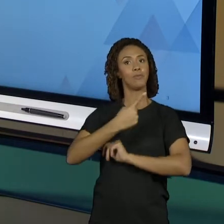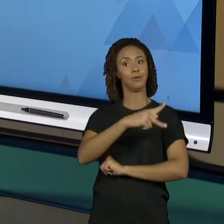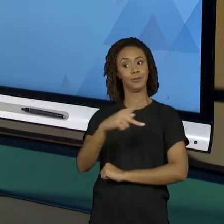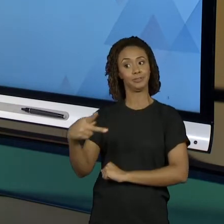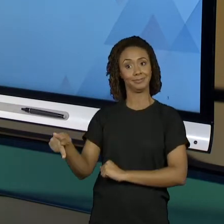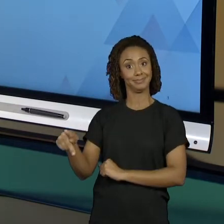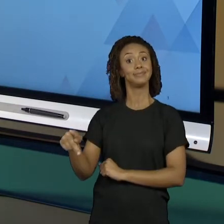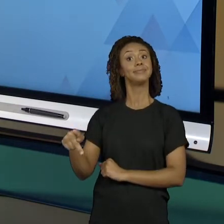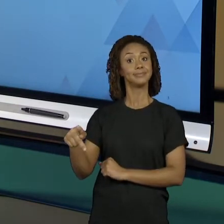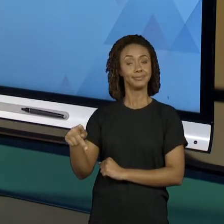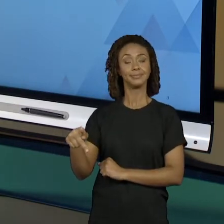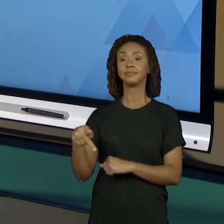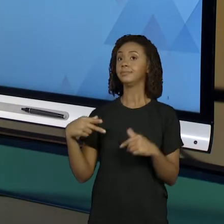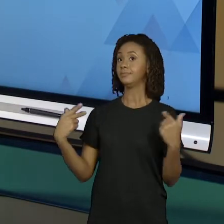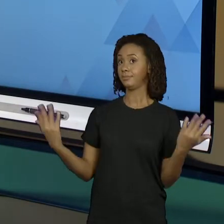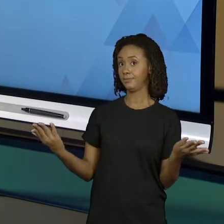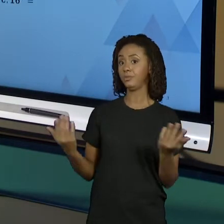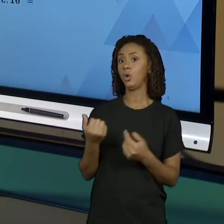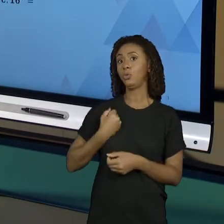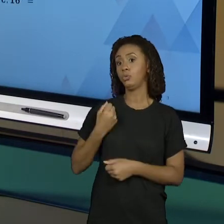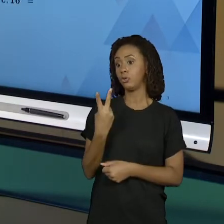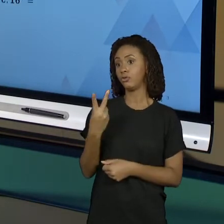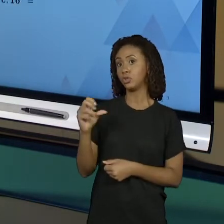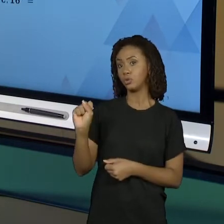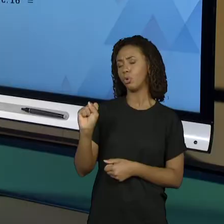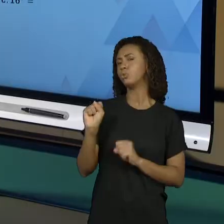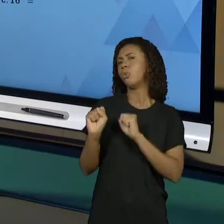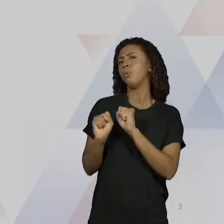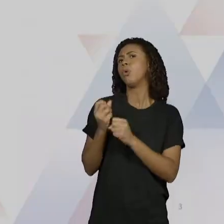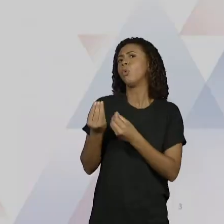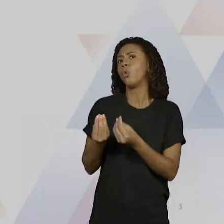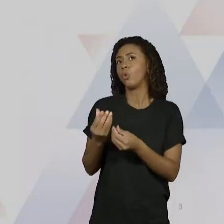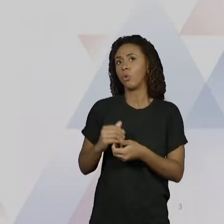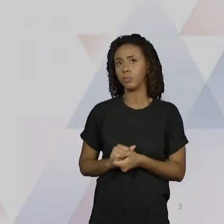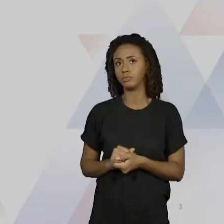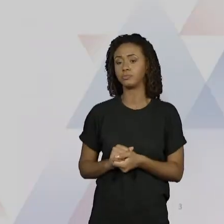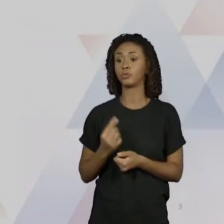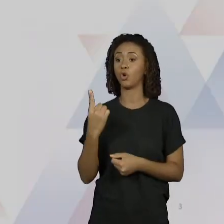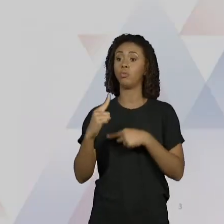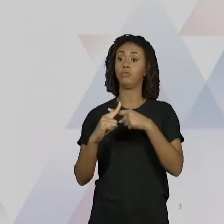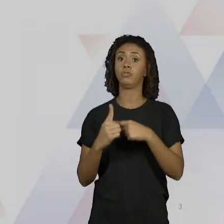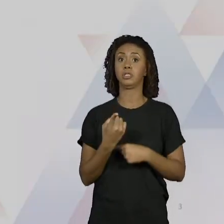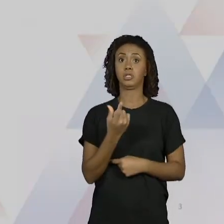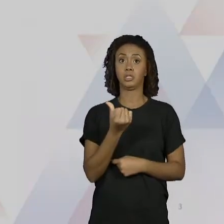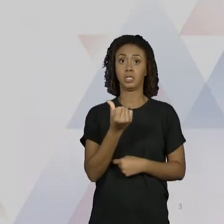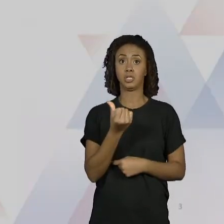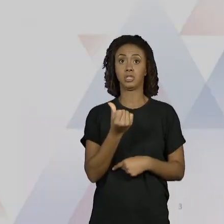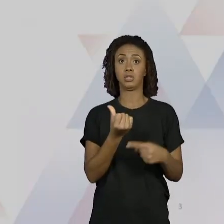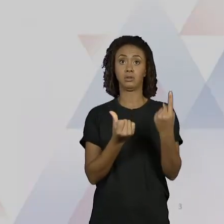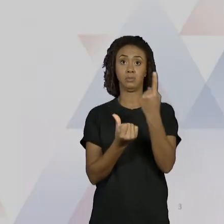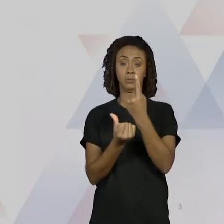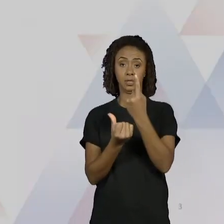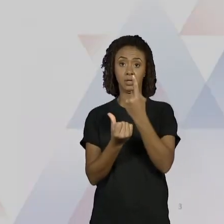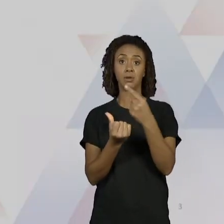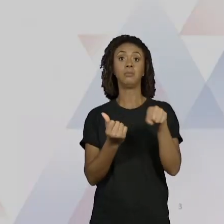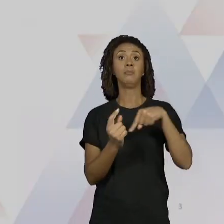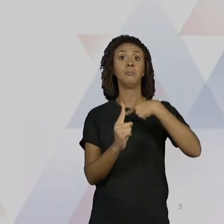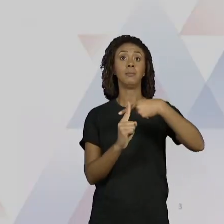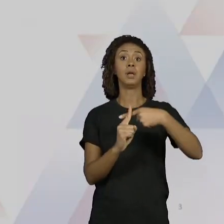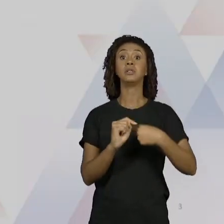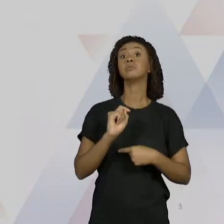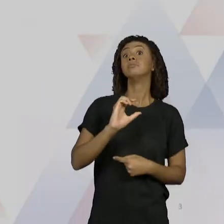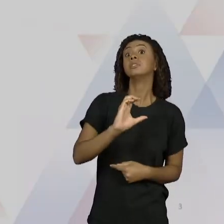Então, na verdade, o 28 eu posso estar escrevendo como sendo uma vez 16, a primeira, mais